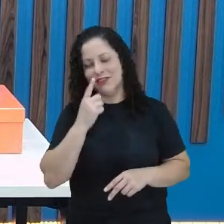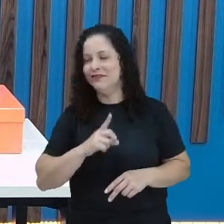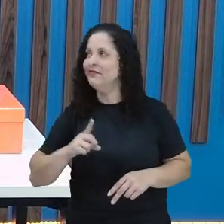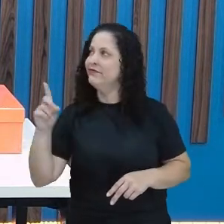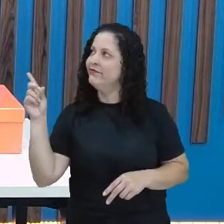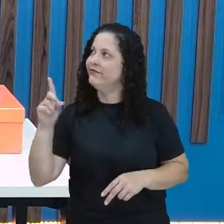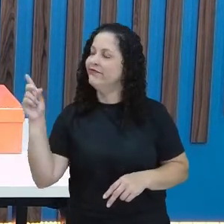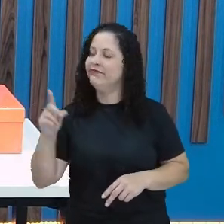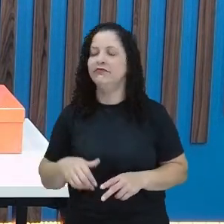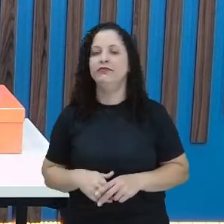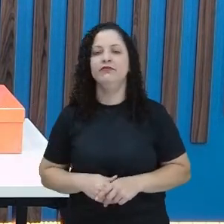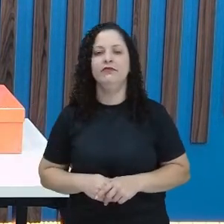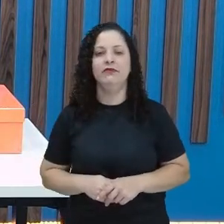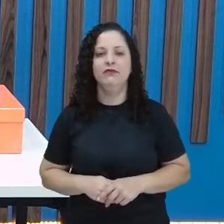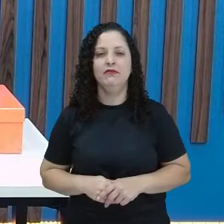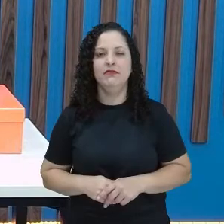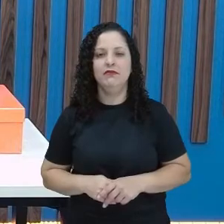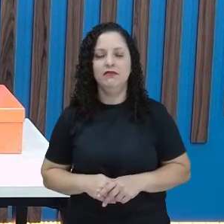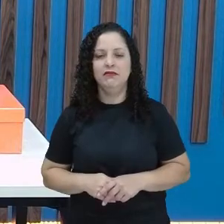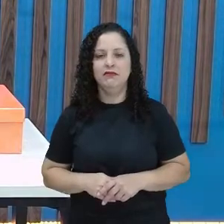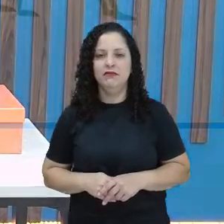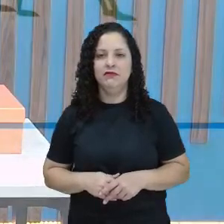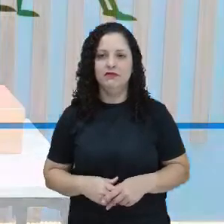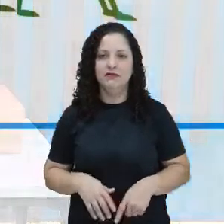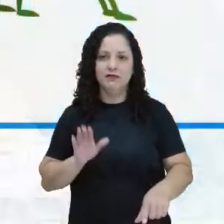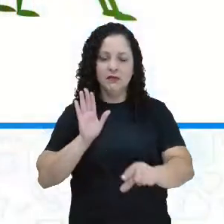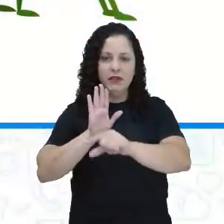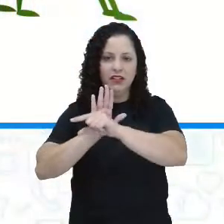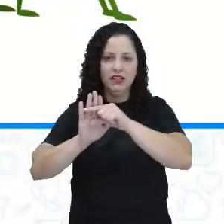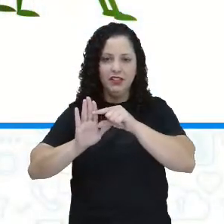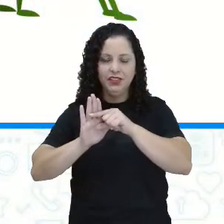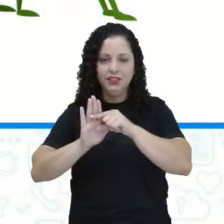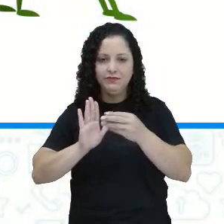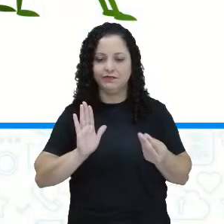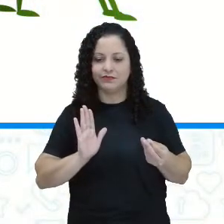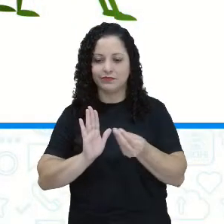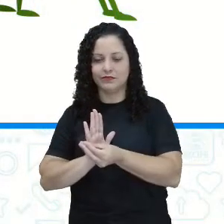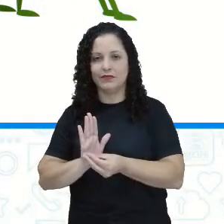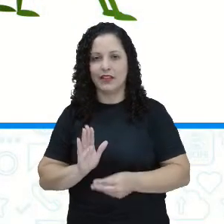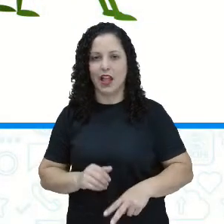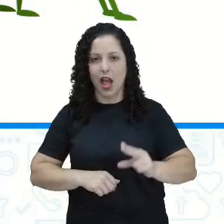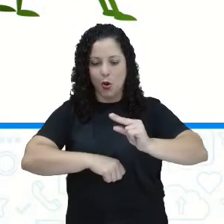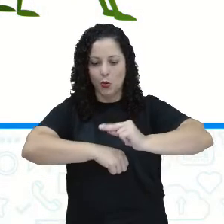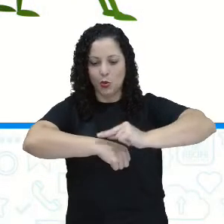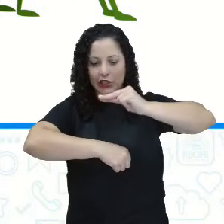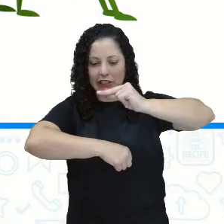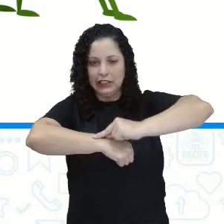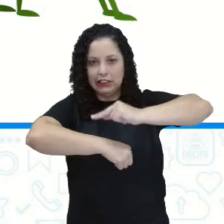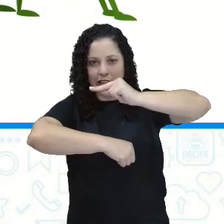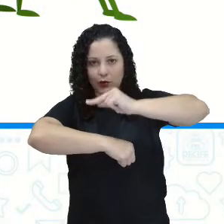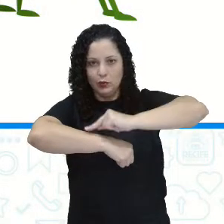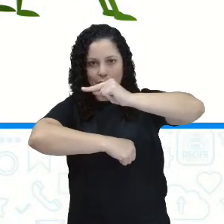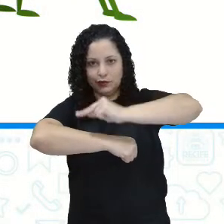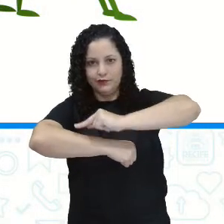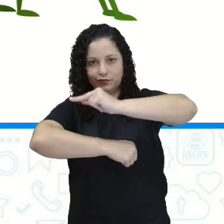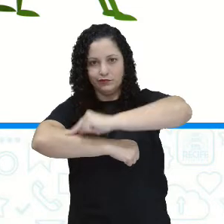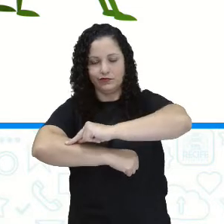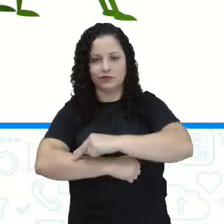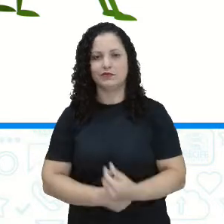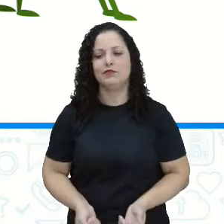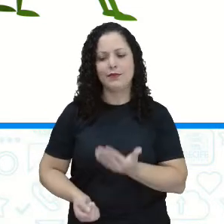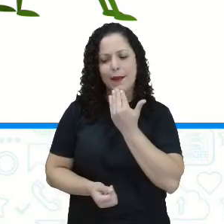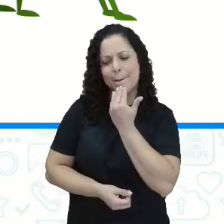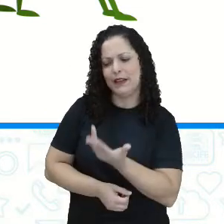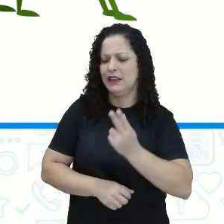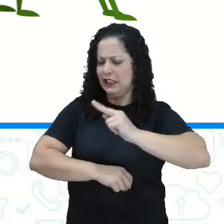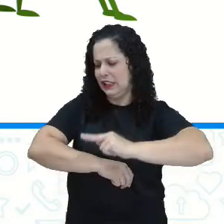aí comigo na telinha. Bilhete ao Senhor Grilo. Senhor Grilo, por favor.